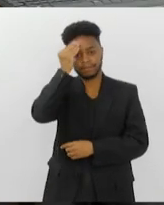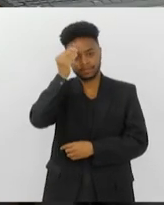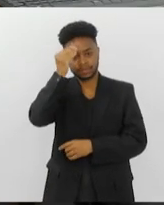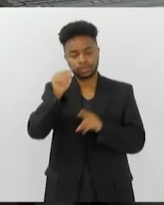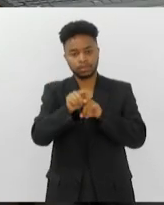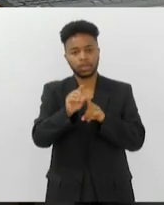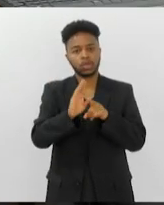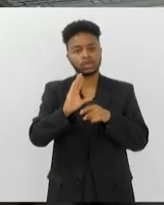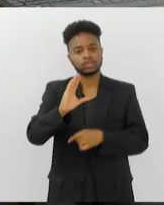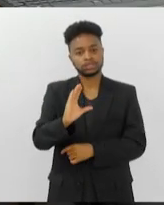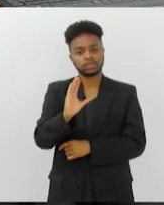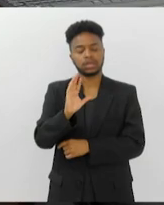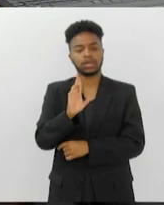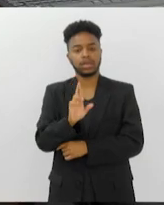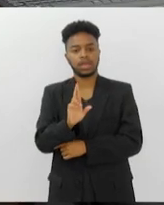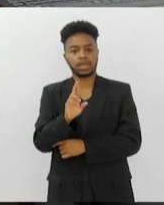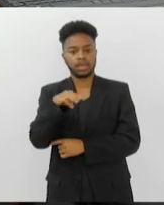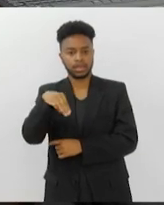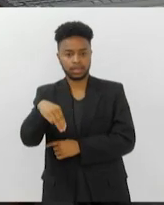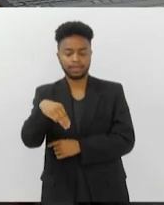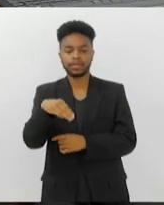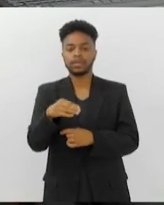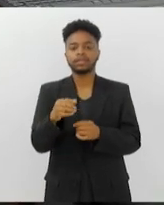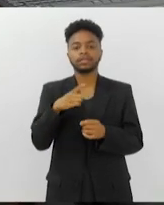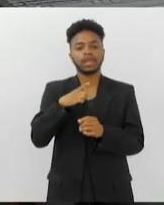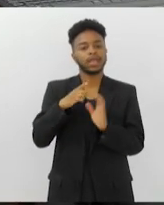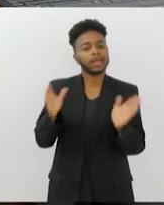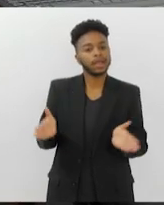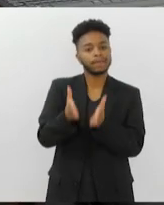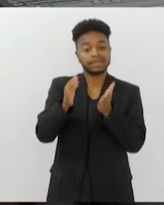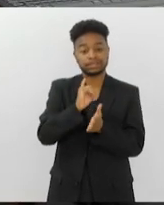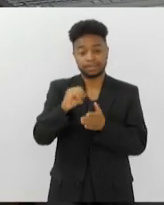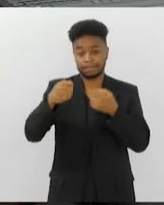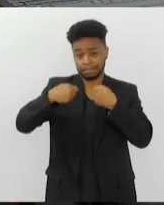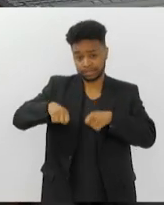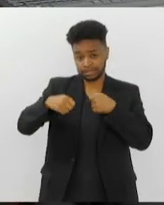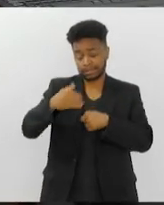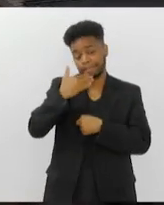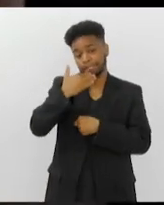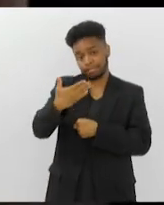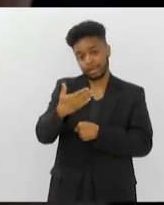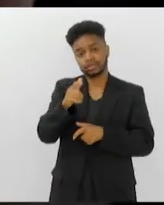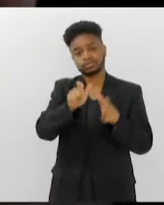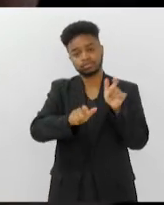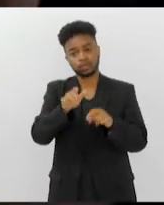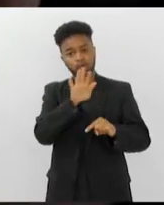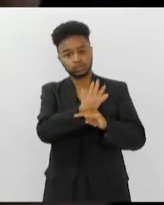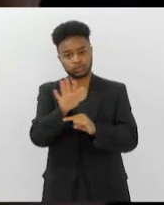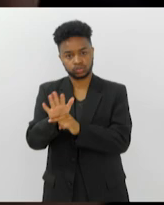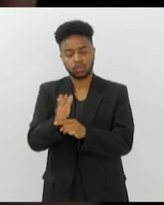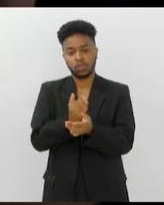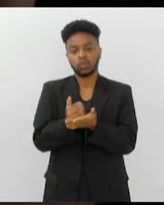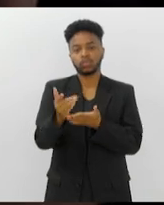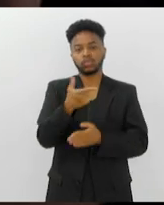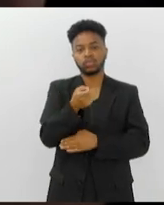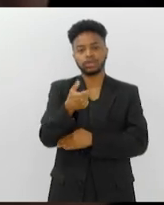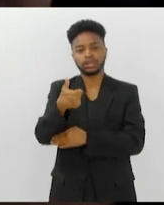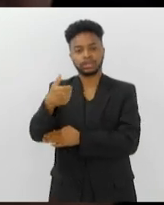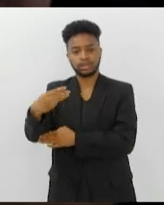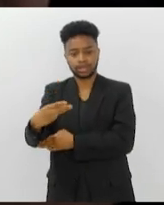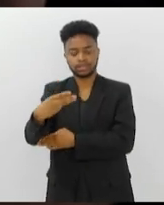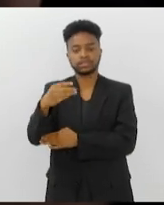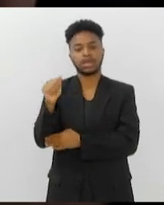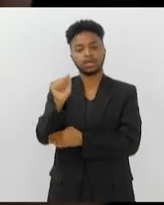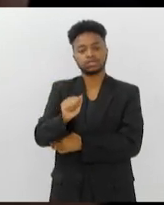Conselho Federal de Medicina promovem a campanha Se Precisar, Peça Ajuda. Desde 2013, a Associação